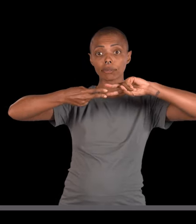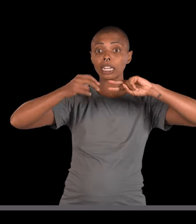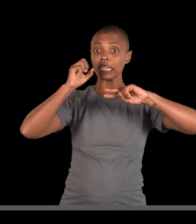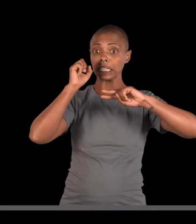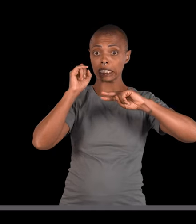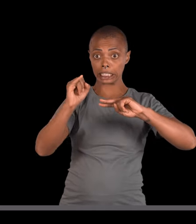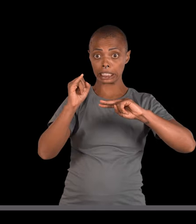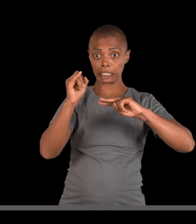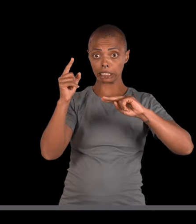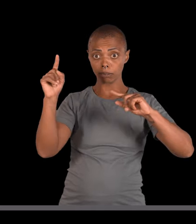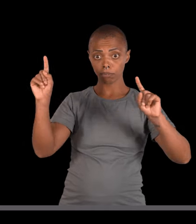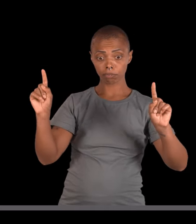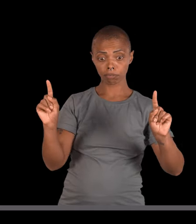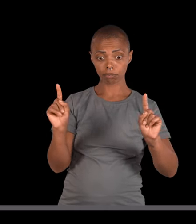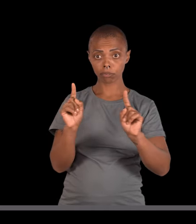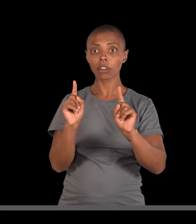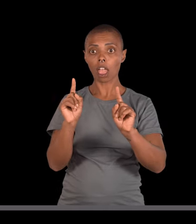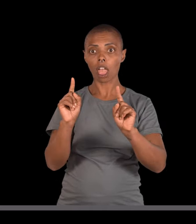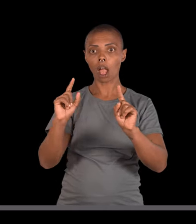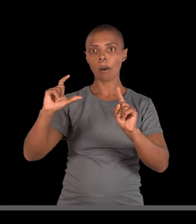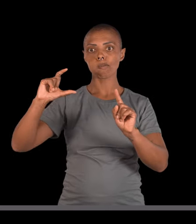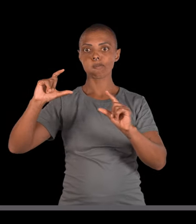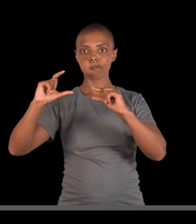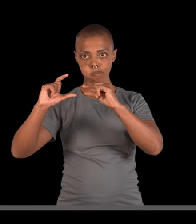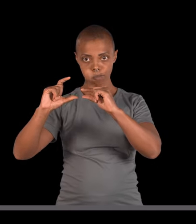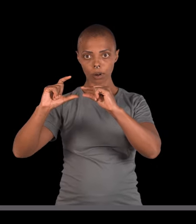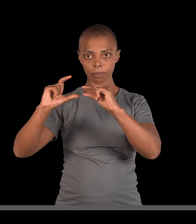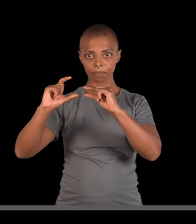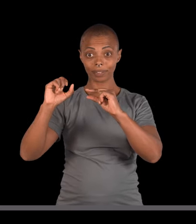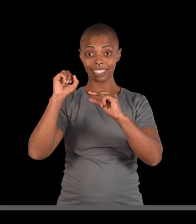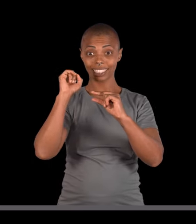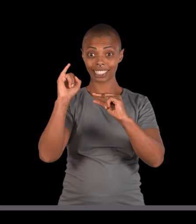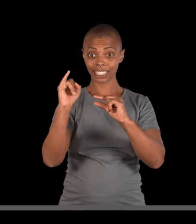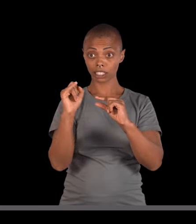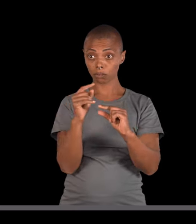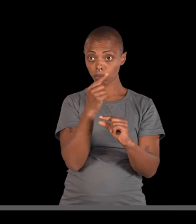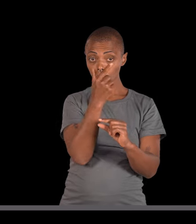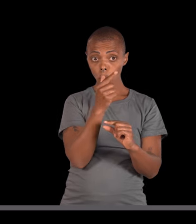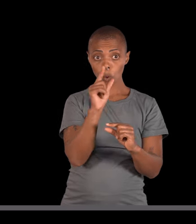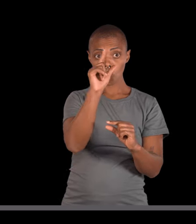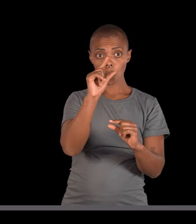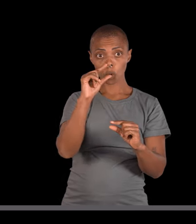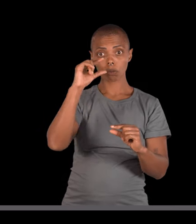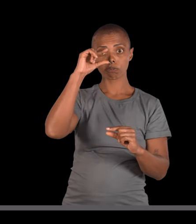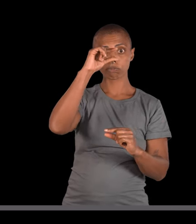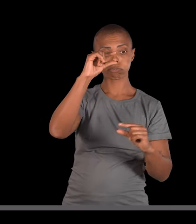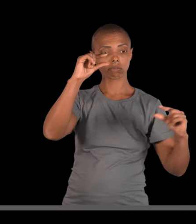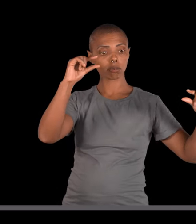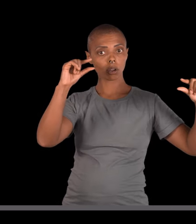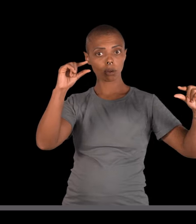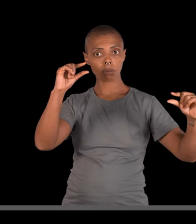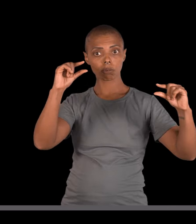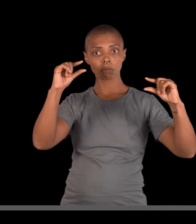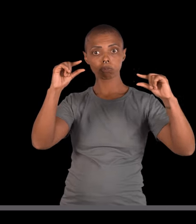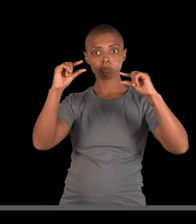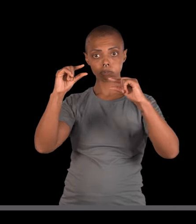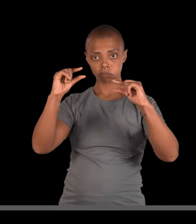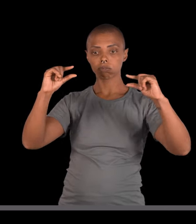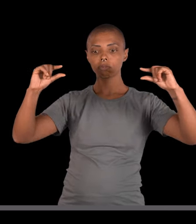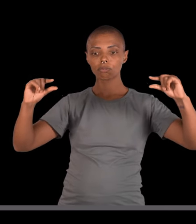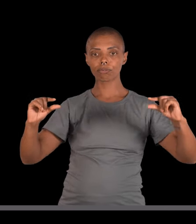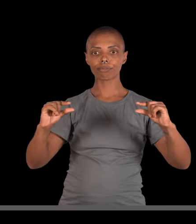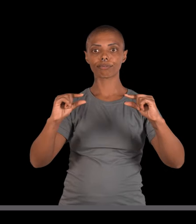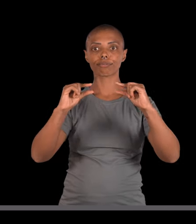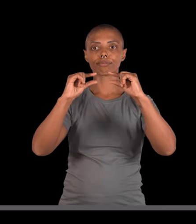o filho do casal vai ser Fzão, Fzinho. Se esse gameta aqui se